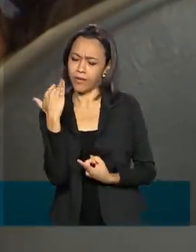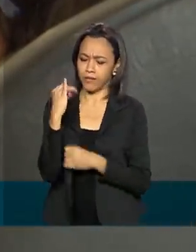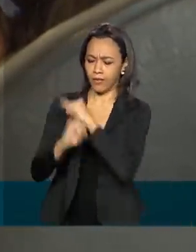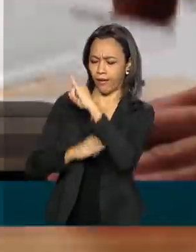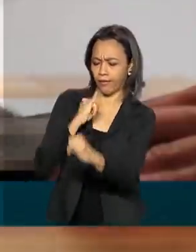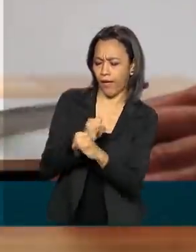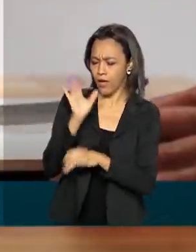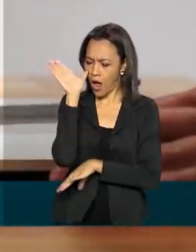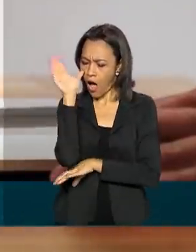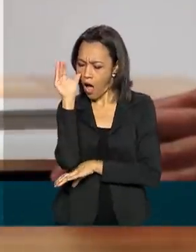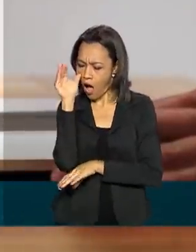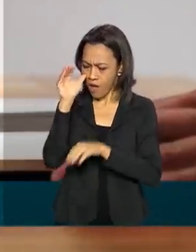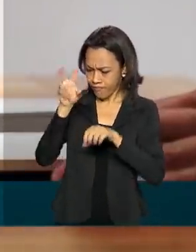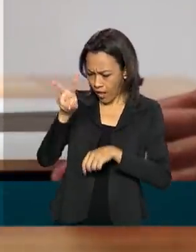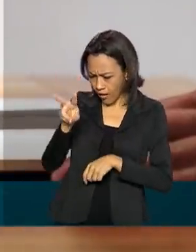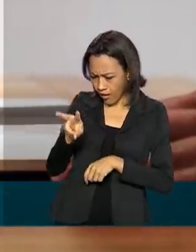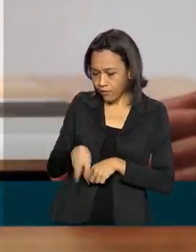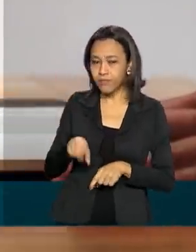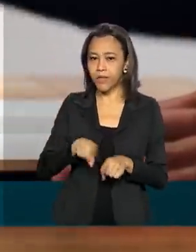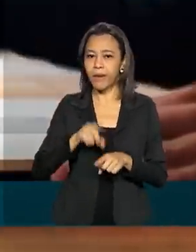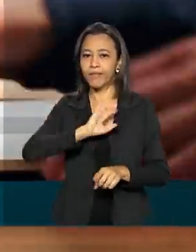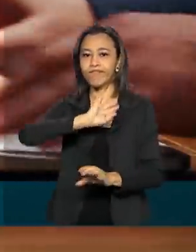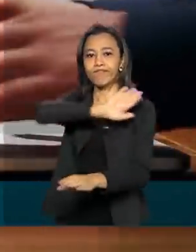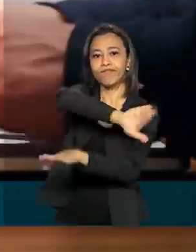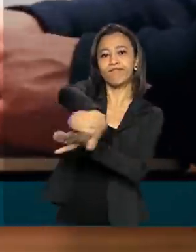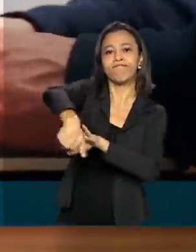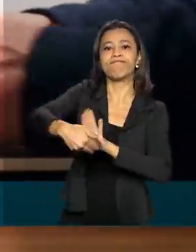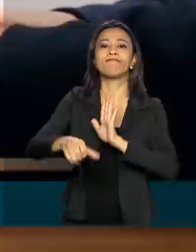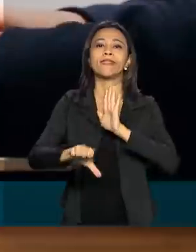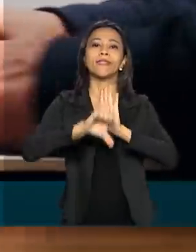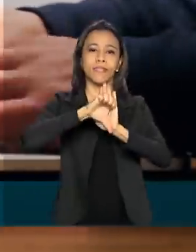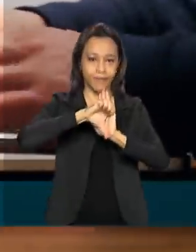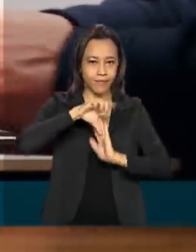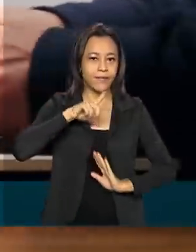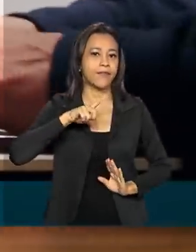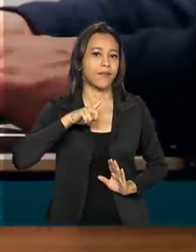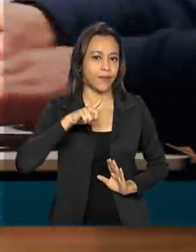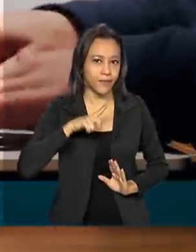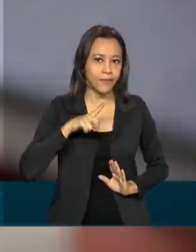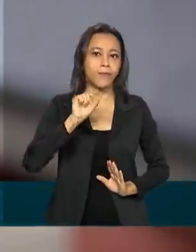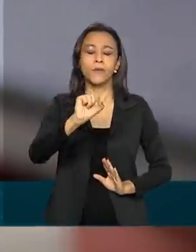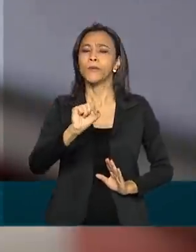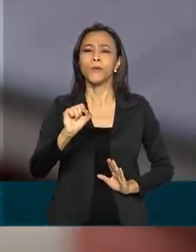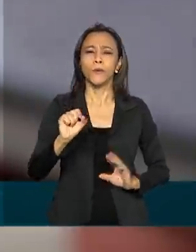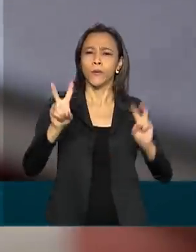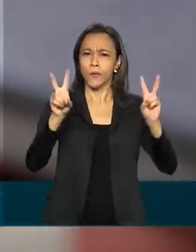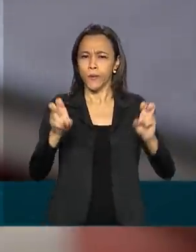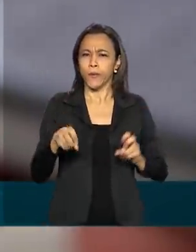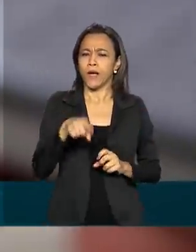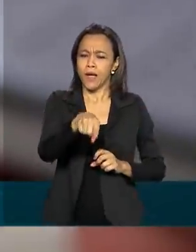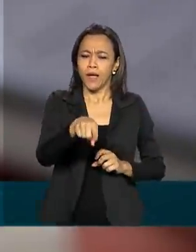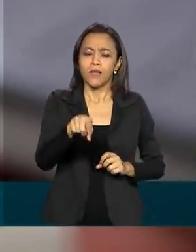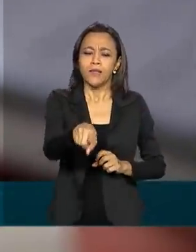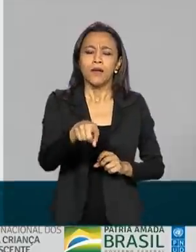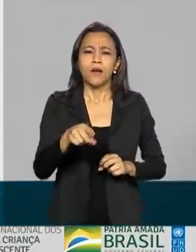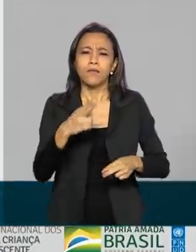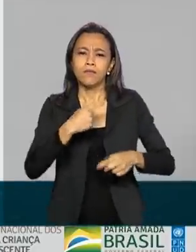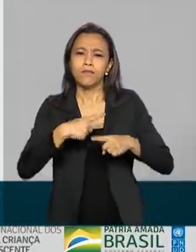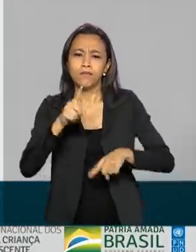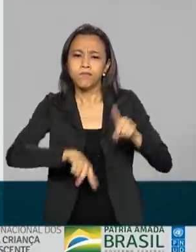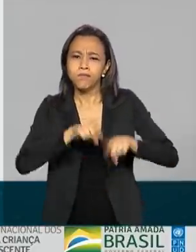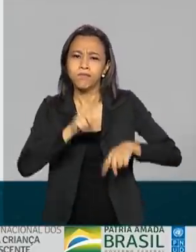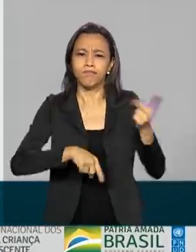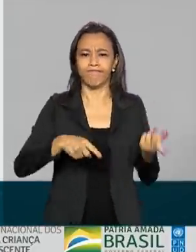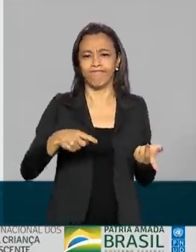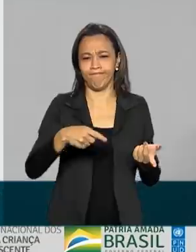internet também abriu espaço para a criminalidade no mundo digital, com destaque para a pedofilia e a pornografia infantil. As